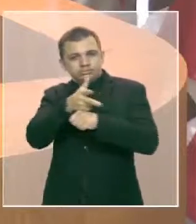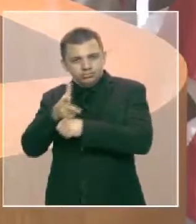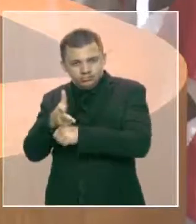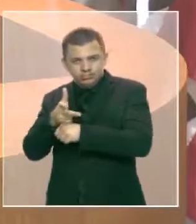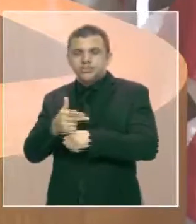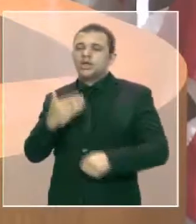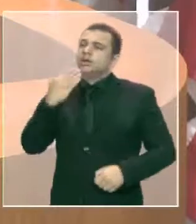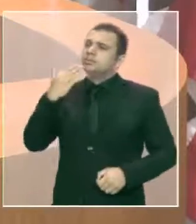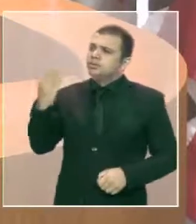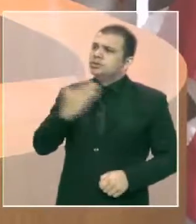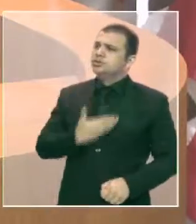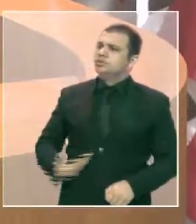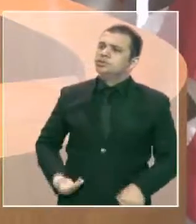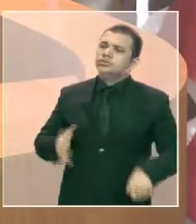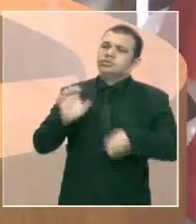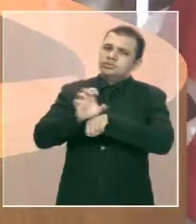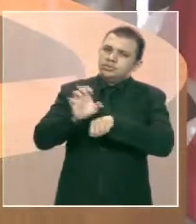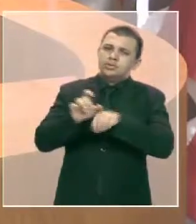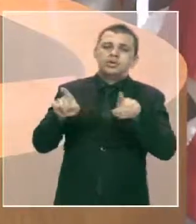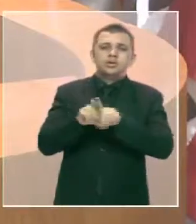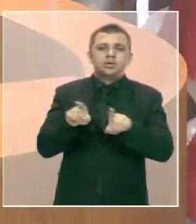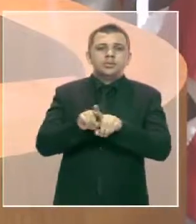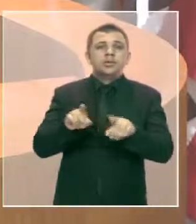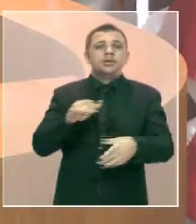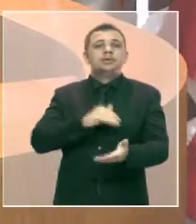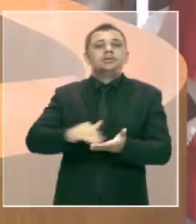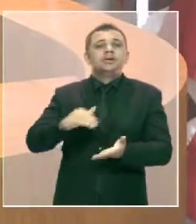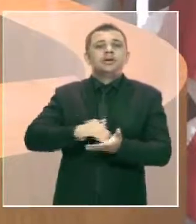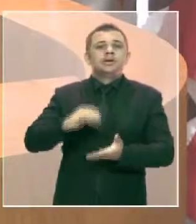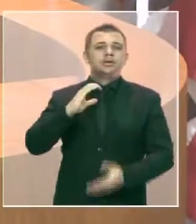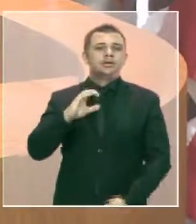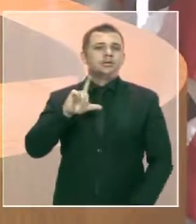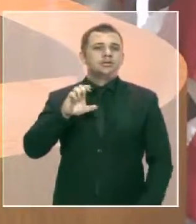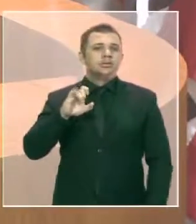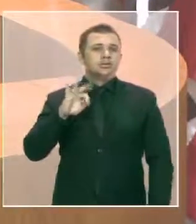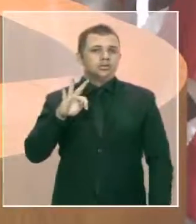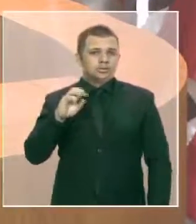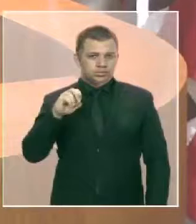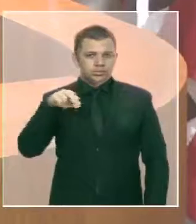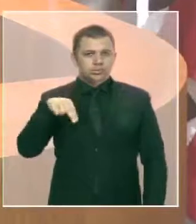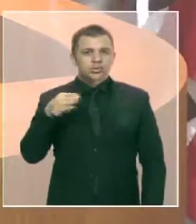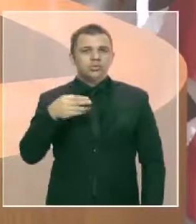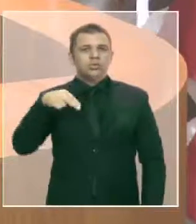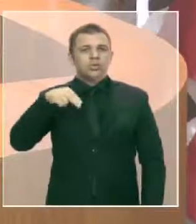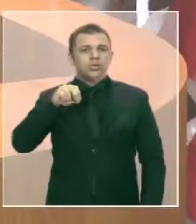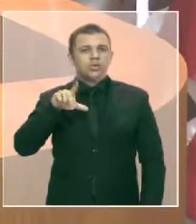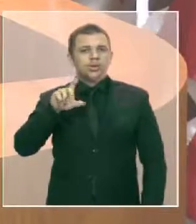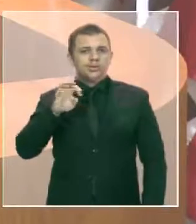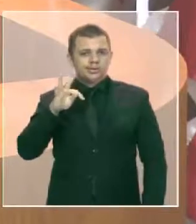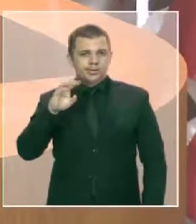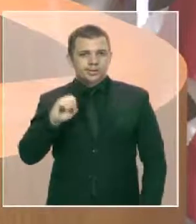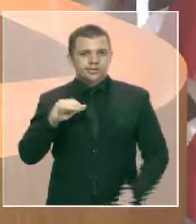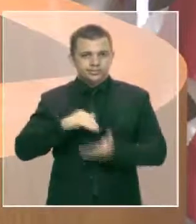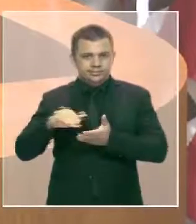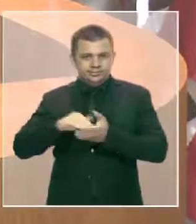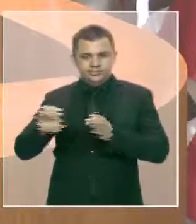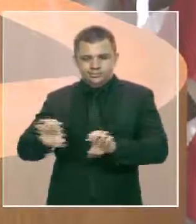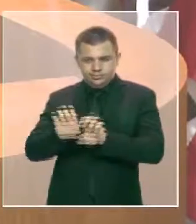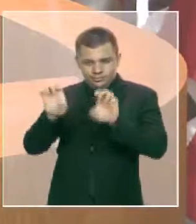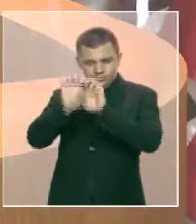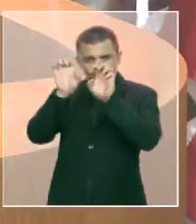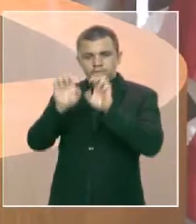Governador Flávio Dino e o Secretário Cleiton Noleto incluam aquele trecho tão pequeno, tão simples,